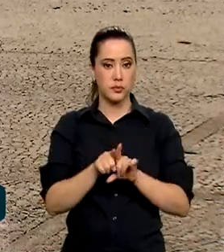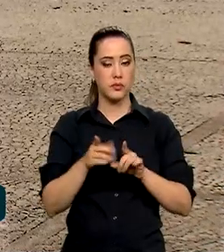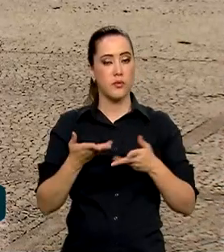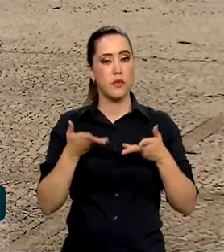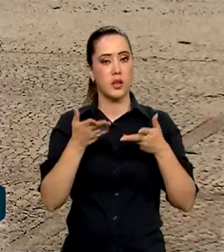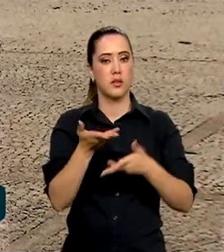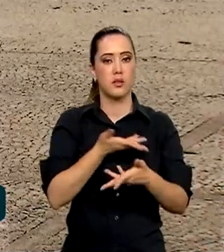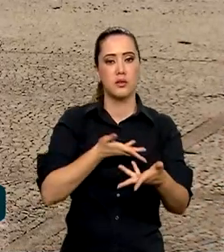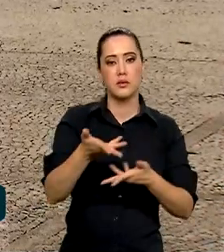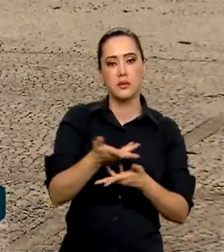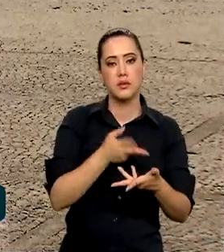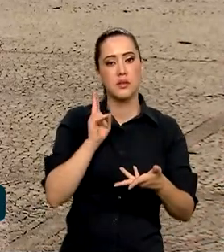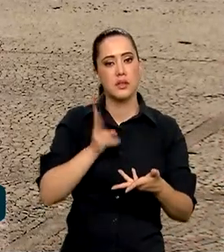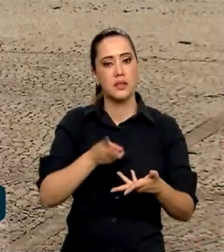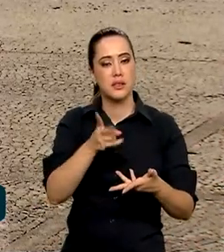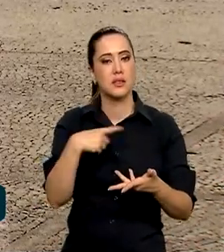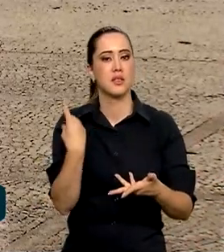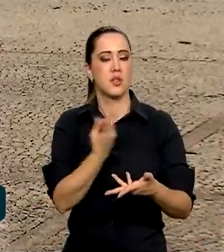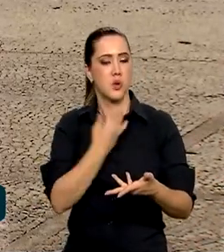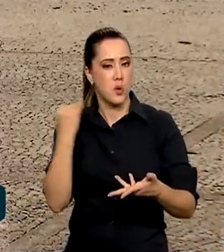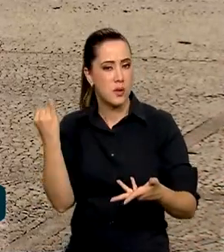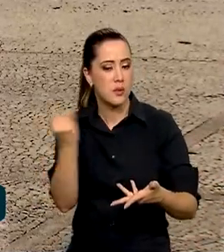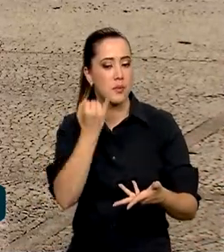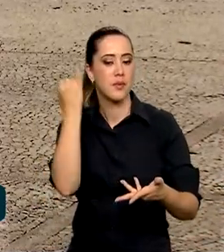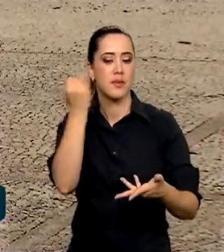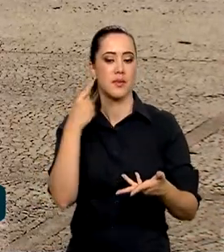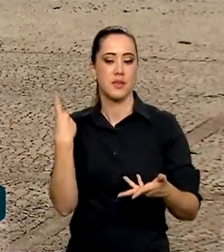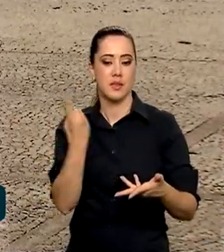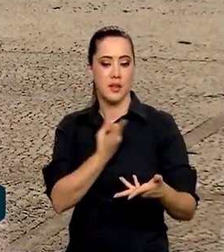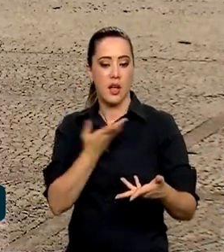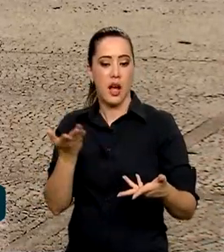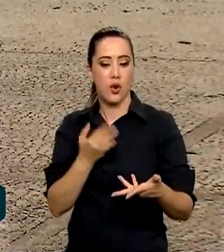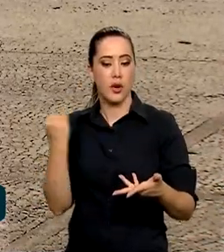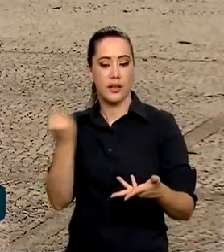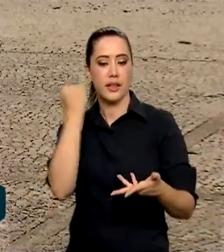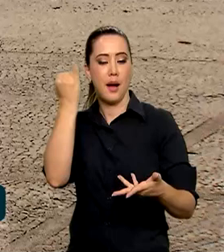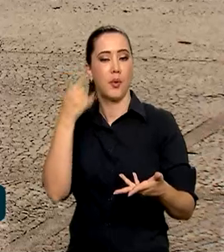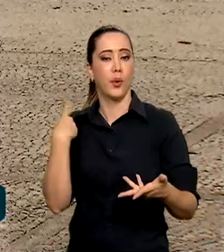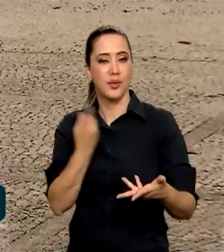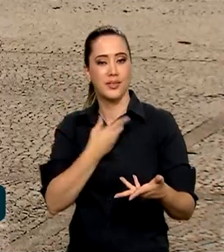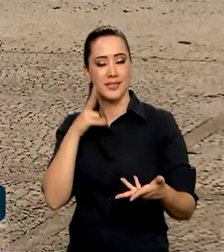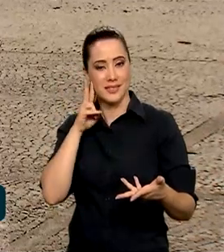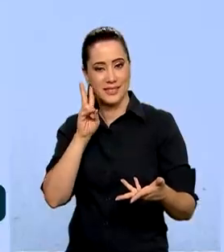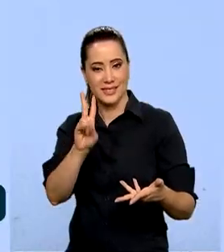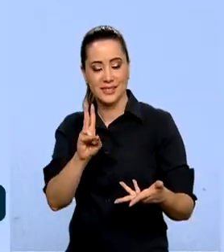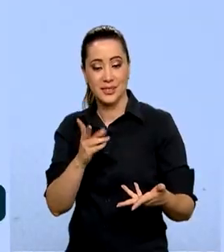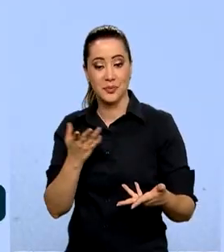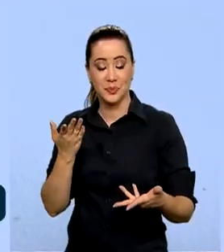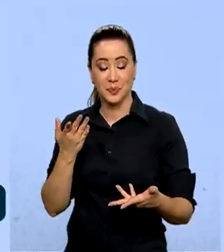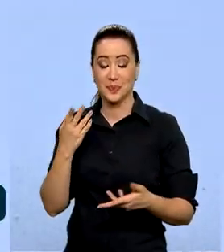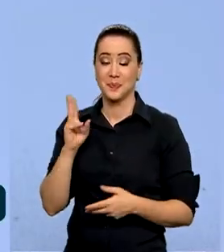uma tradição que é considerada uma das maiores expressões do turismo cívico do país.